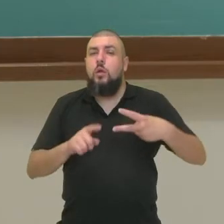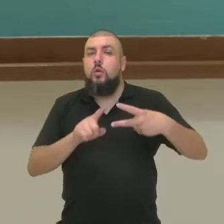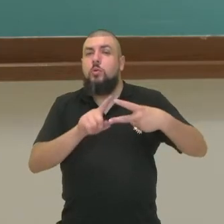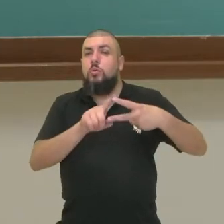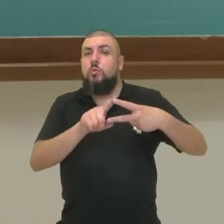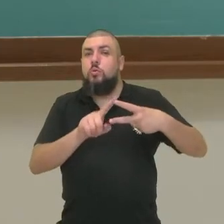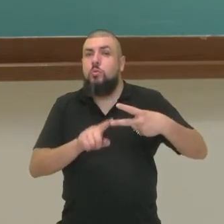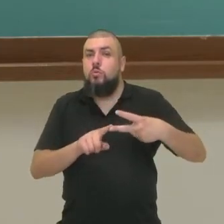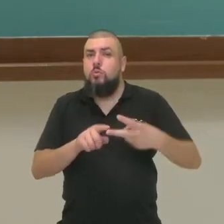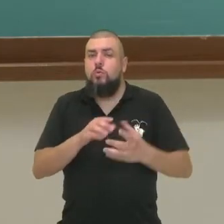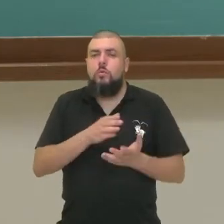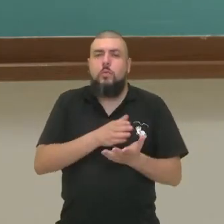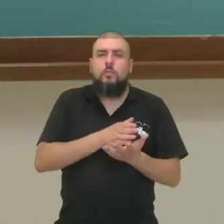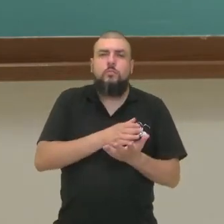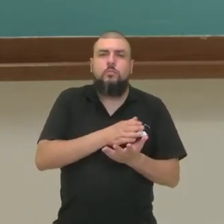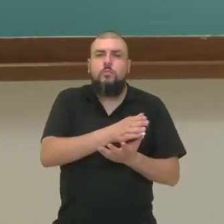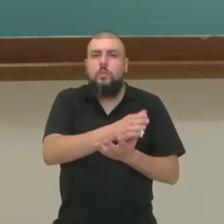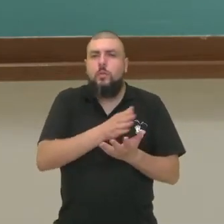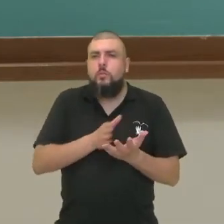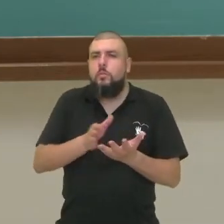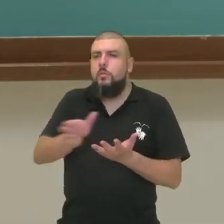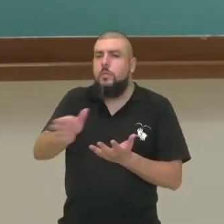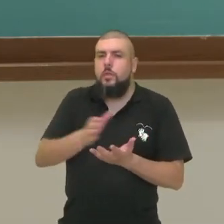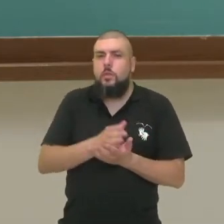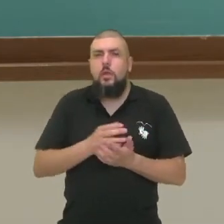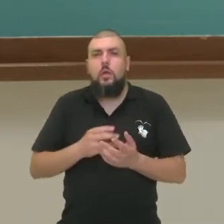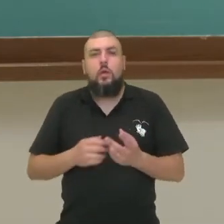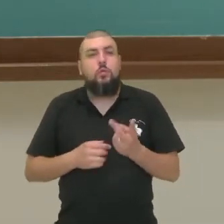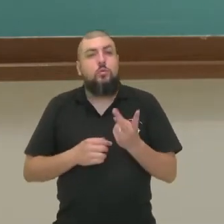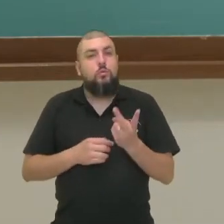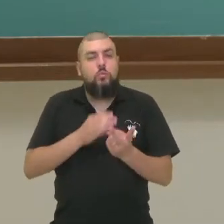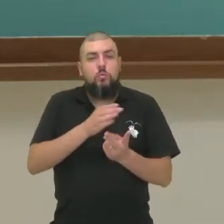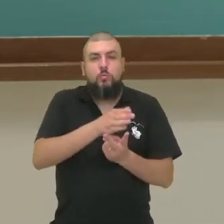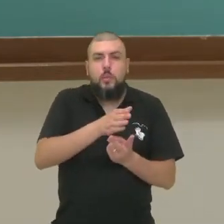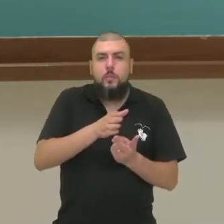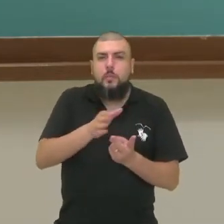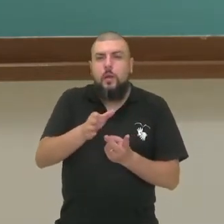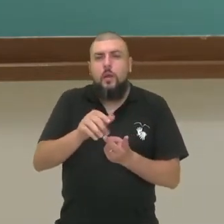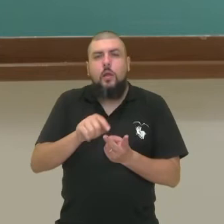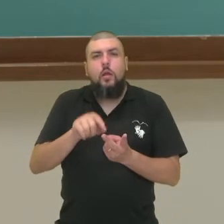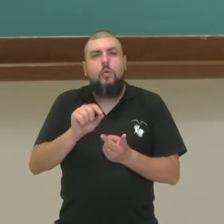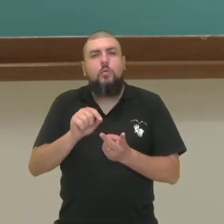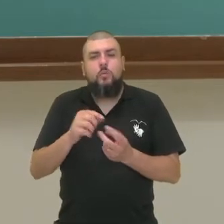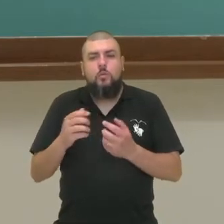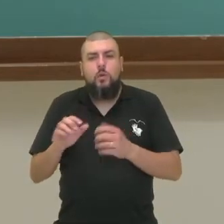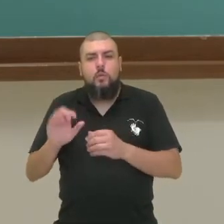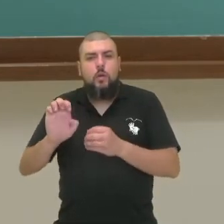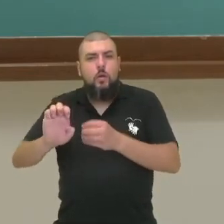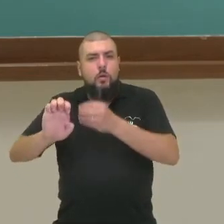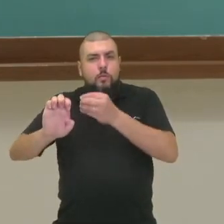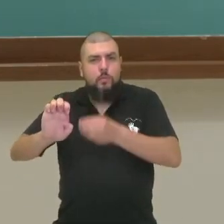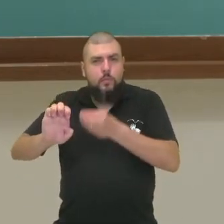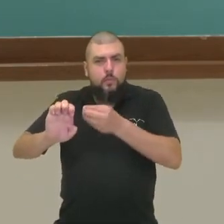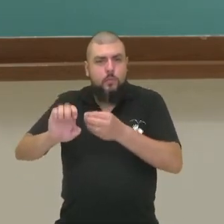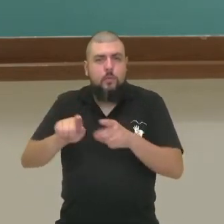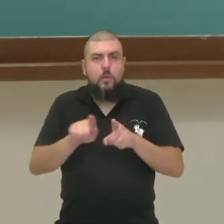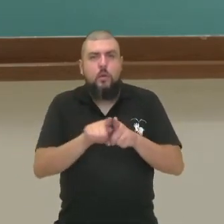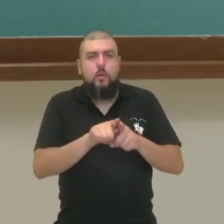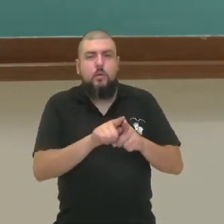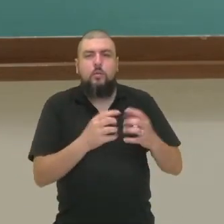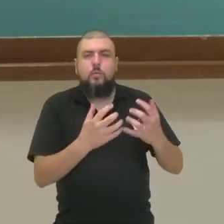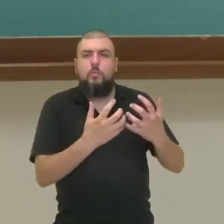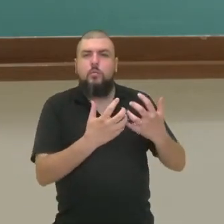temos duas correntes, o empirismo e o racionalismo que acabam respondendo a essas questões de